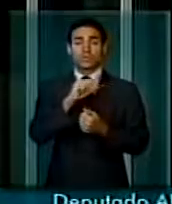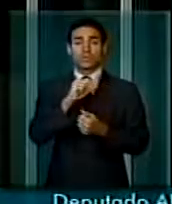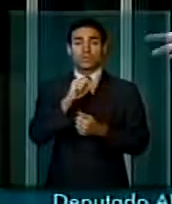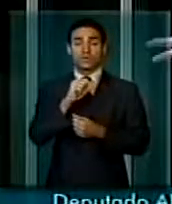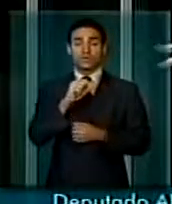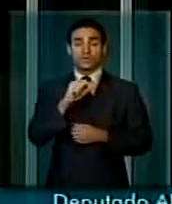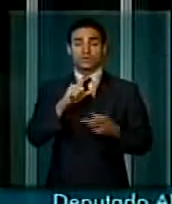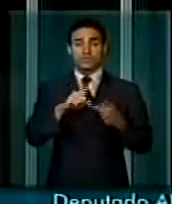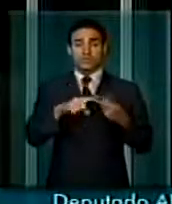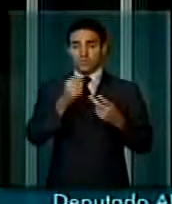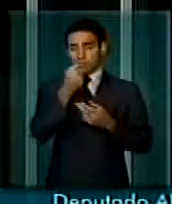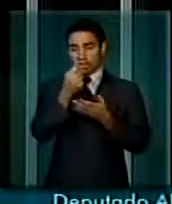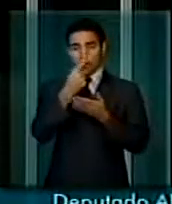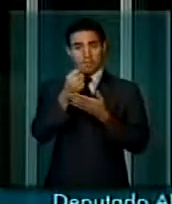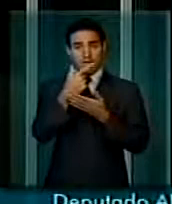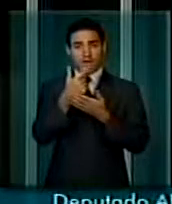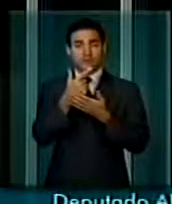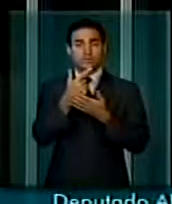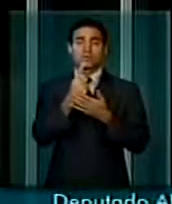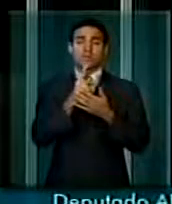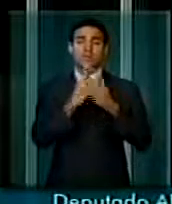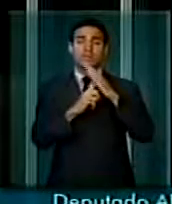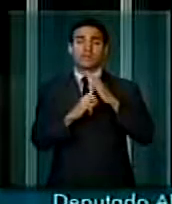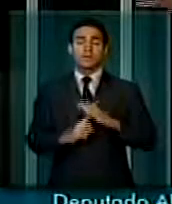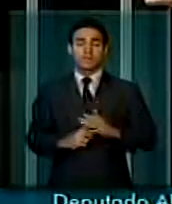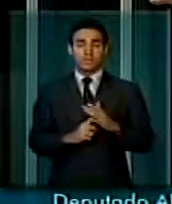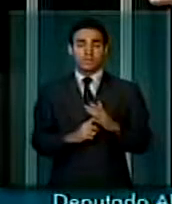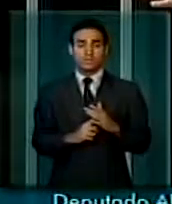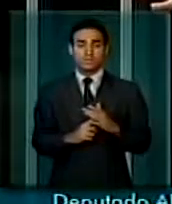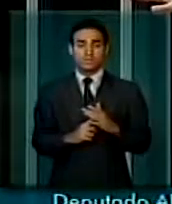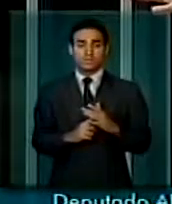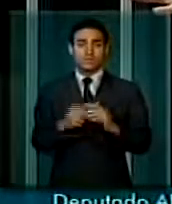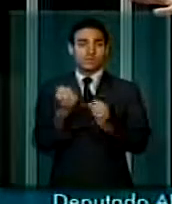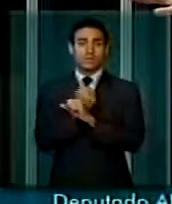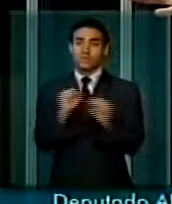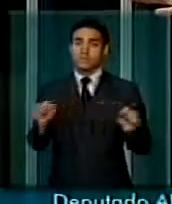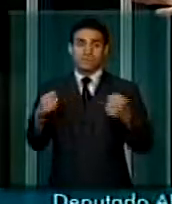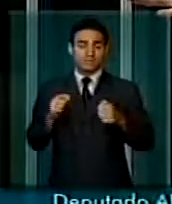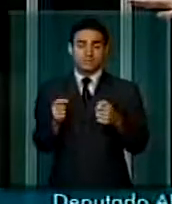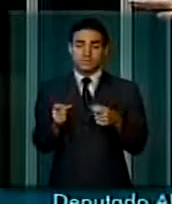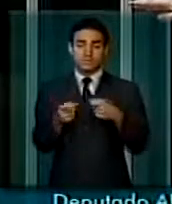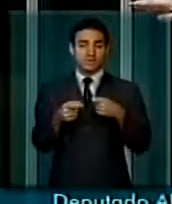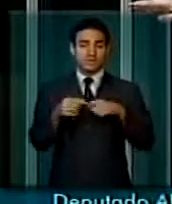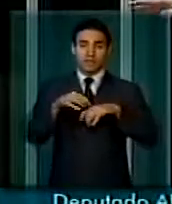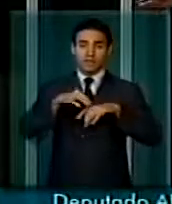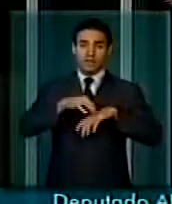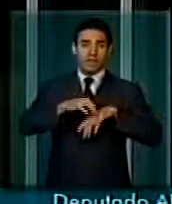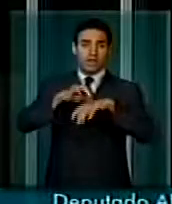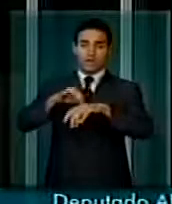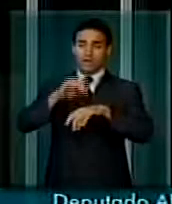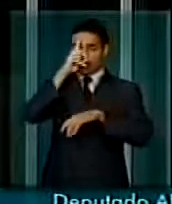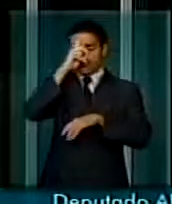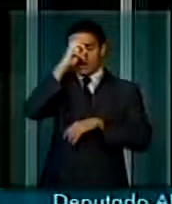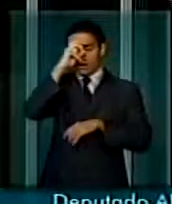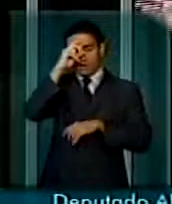eficaz e de ação imediata. É impossível fazer isso sem internar o jovem. E